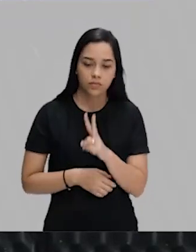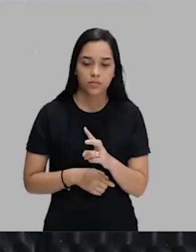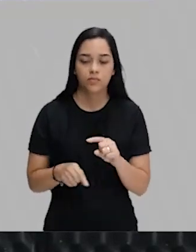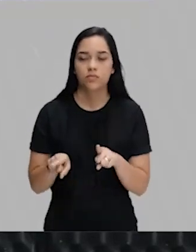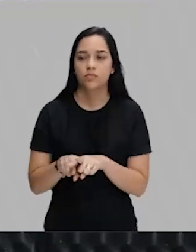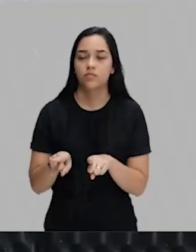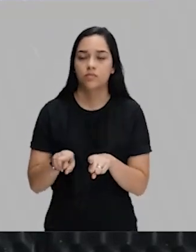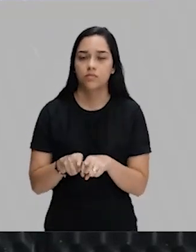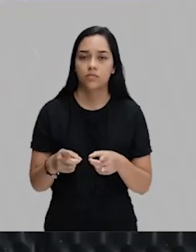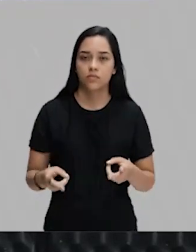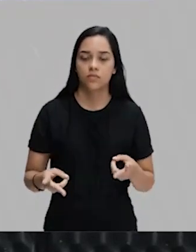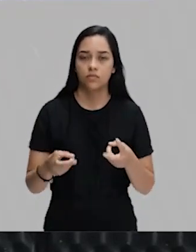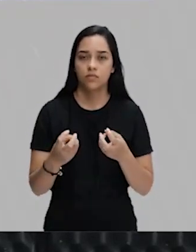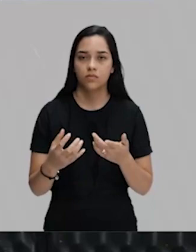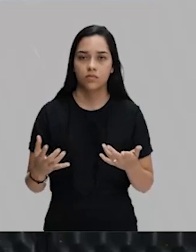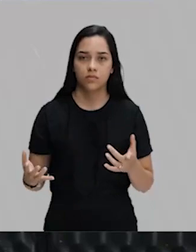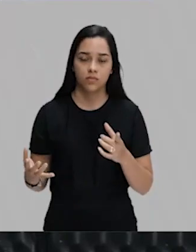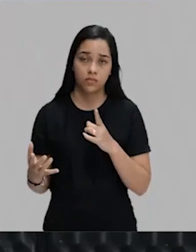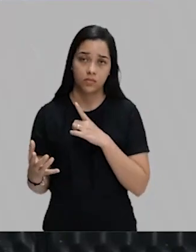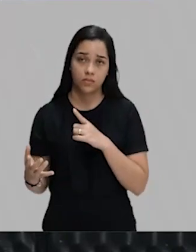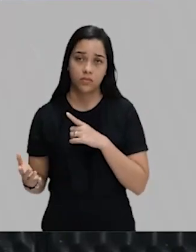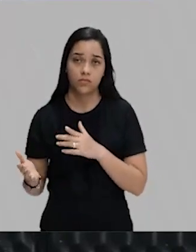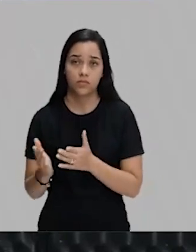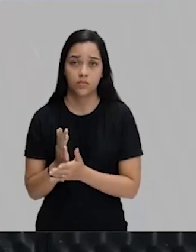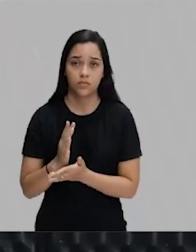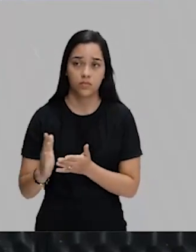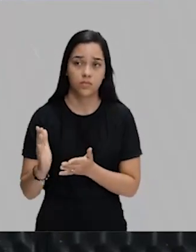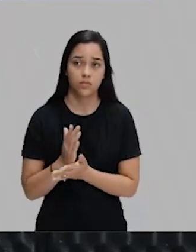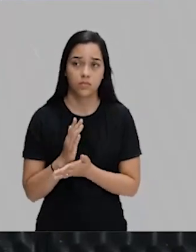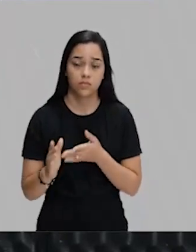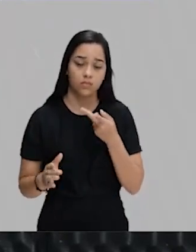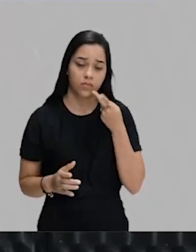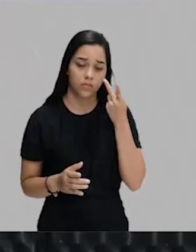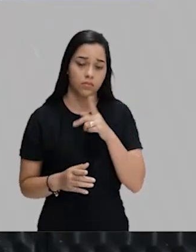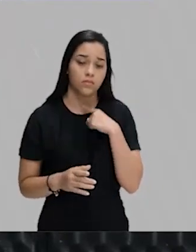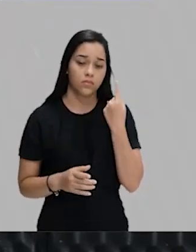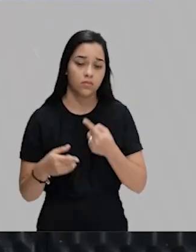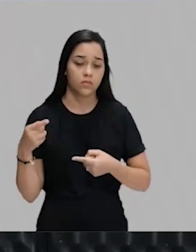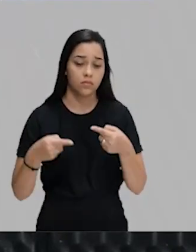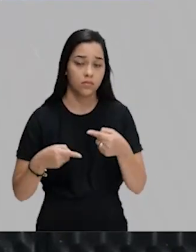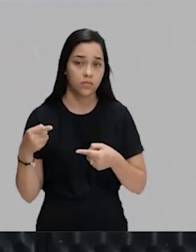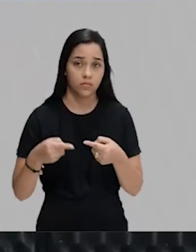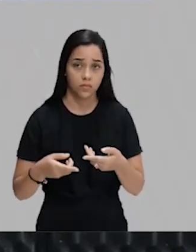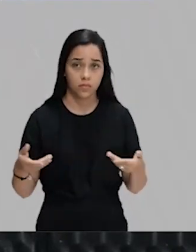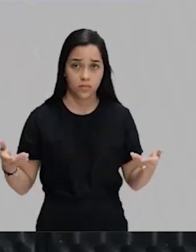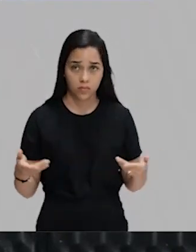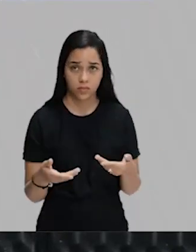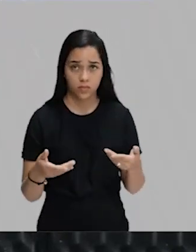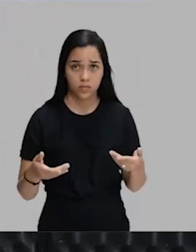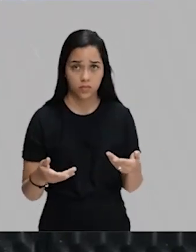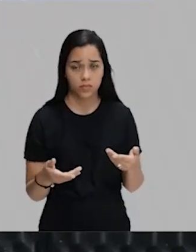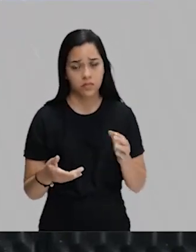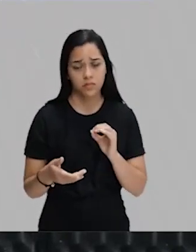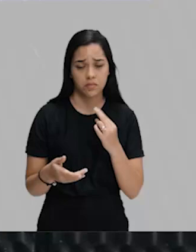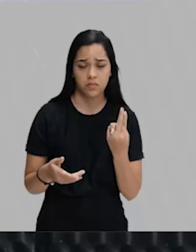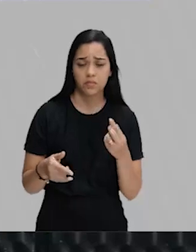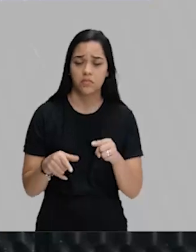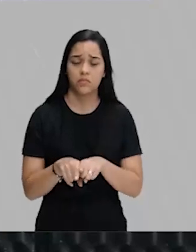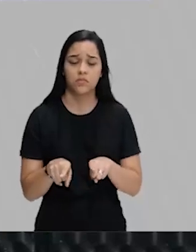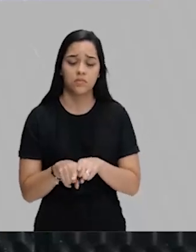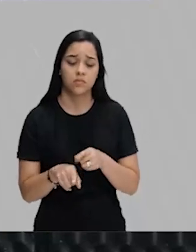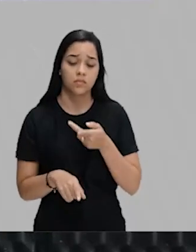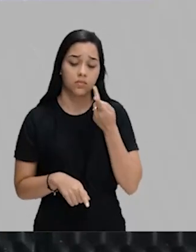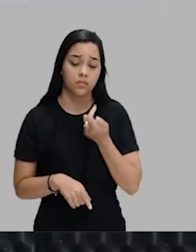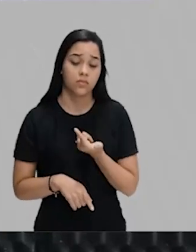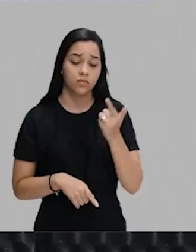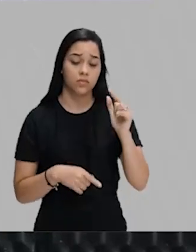inclusive, perceber algumas das nossas falas que nós vamos discutir aqui agora com vocês, ou mesmo falas de